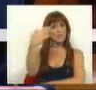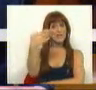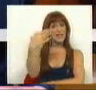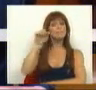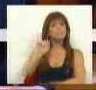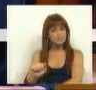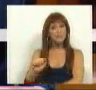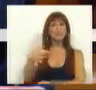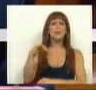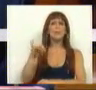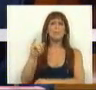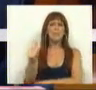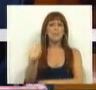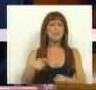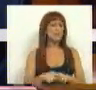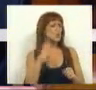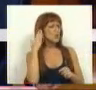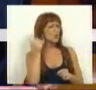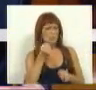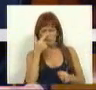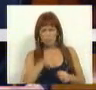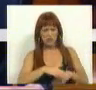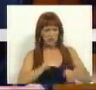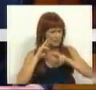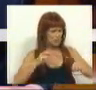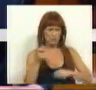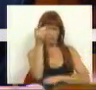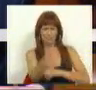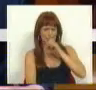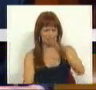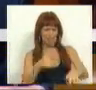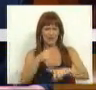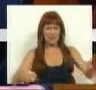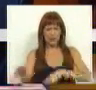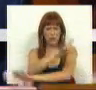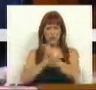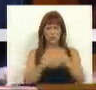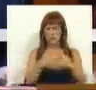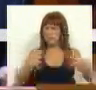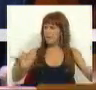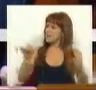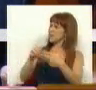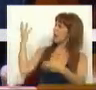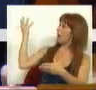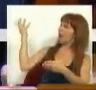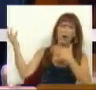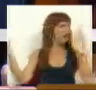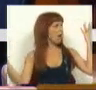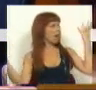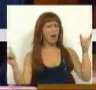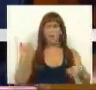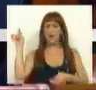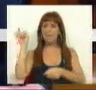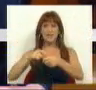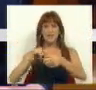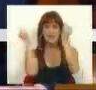do PIB. O número de investigadores ultrapassou a média europeia, multiplicaram-se os centros de excelência e as parcerias